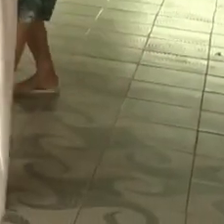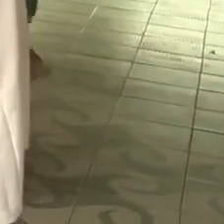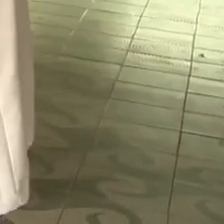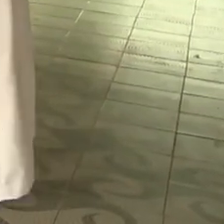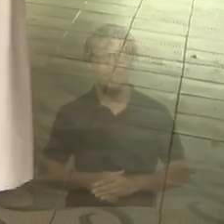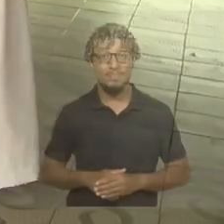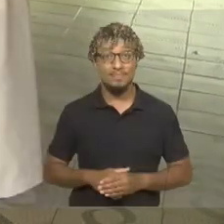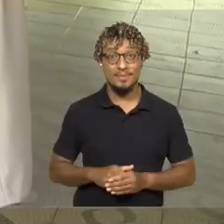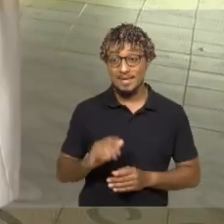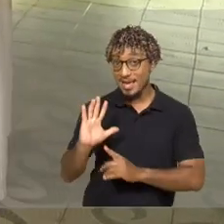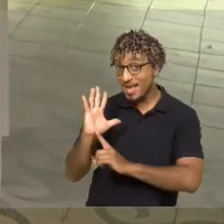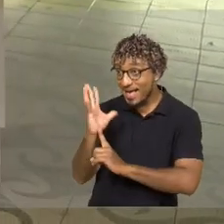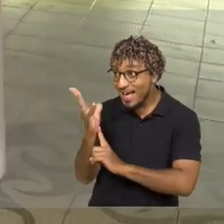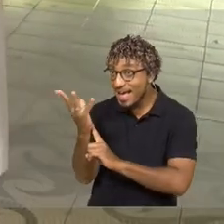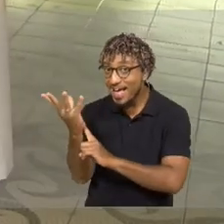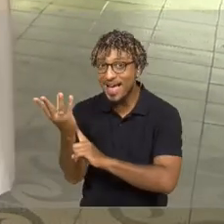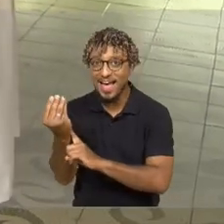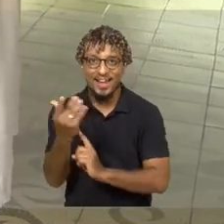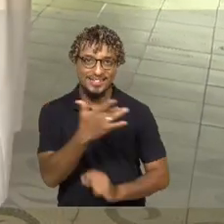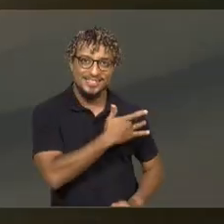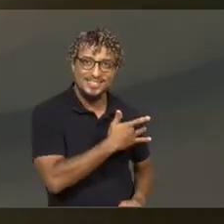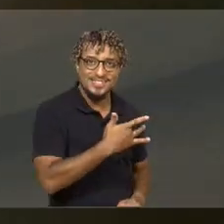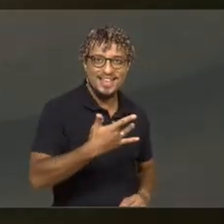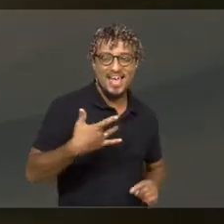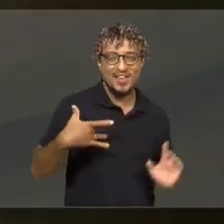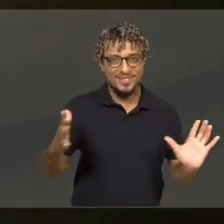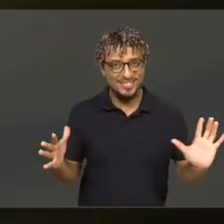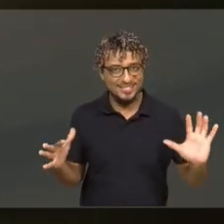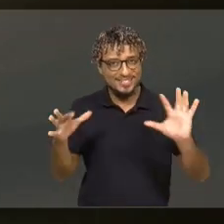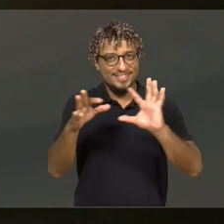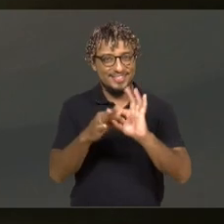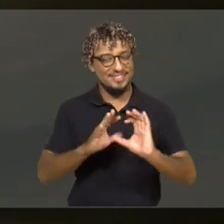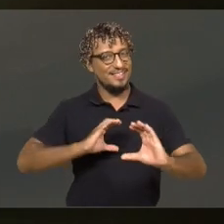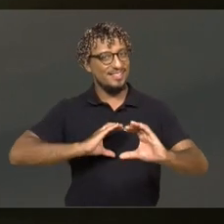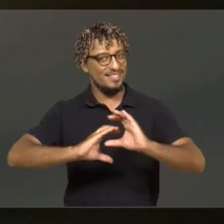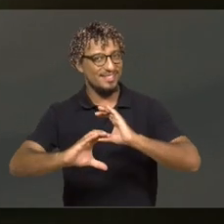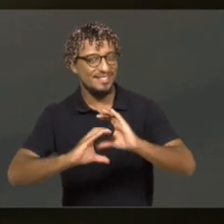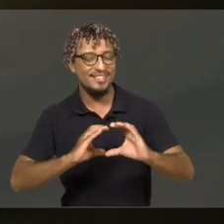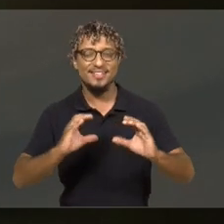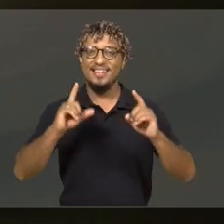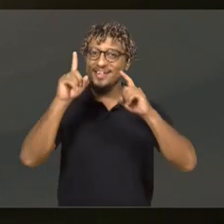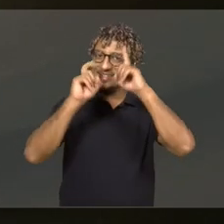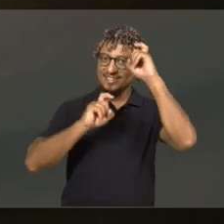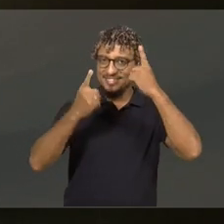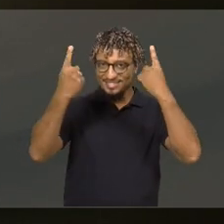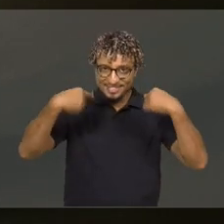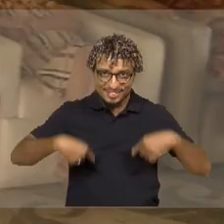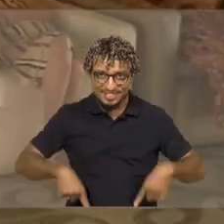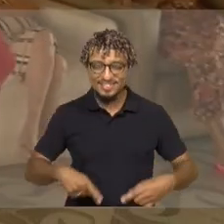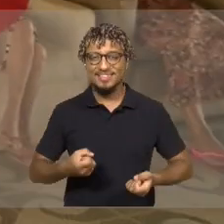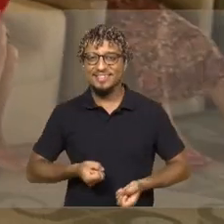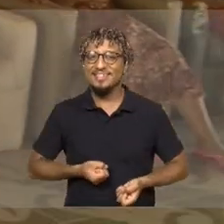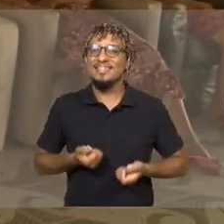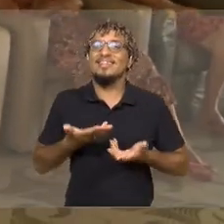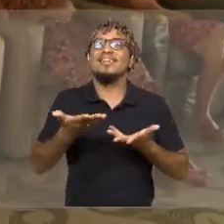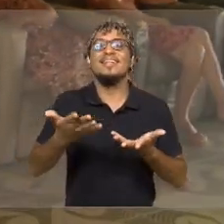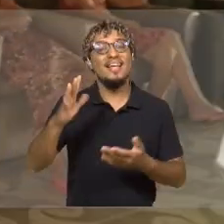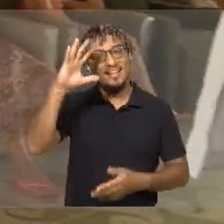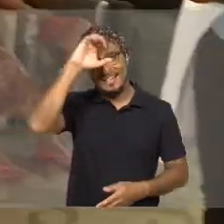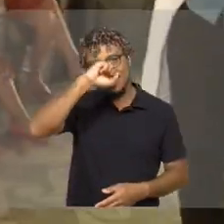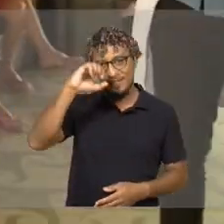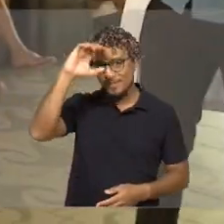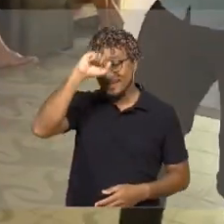Juntar arte e saúde para promover a comunicação, a expressão e o aprendizado. Um dos